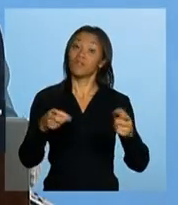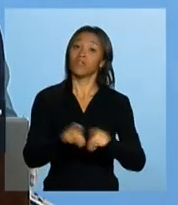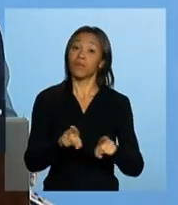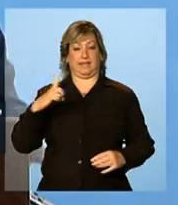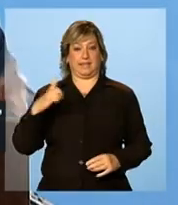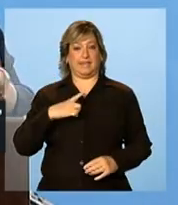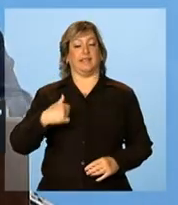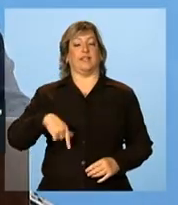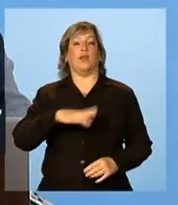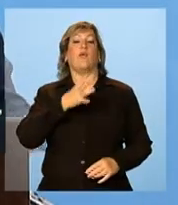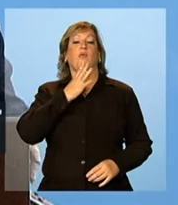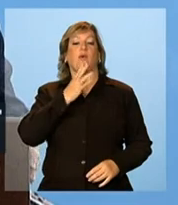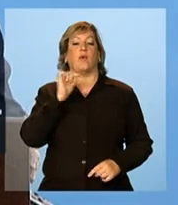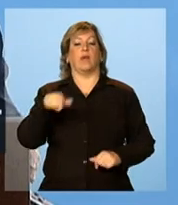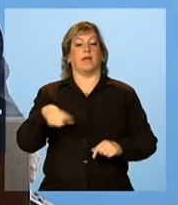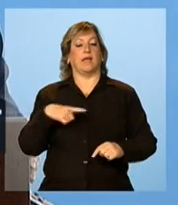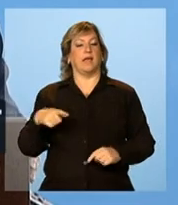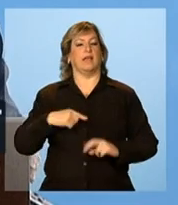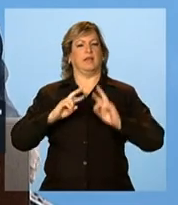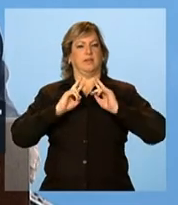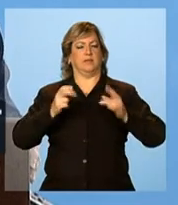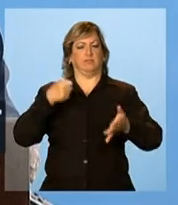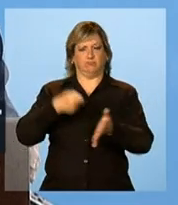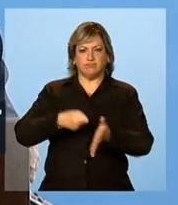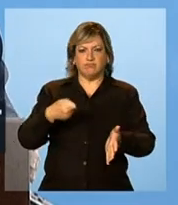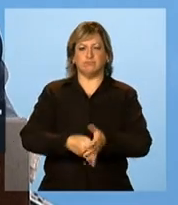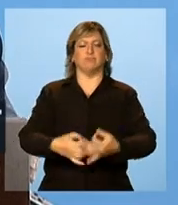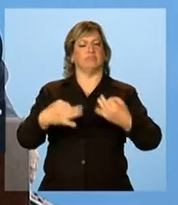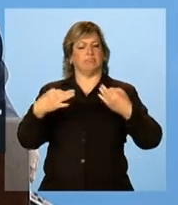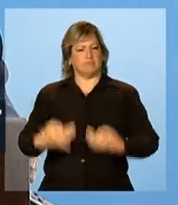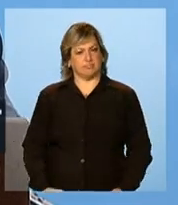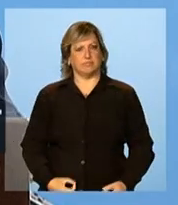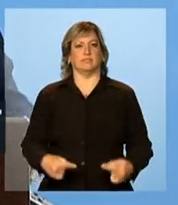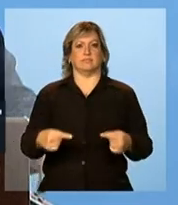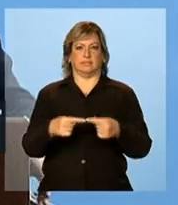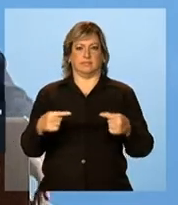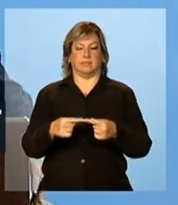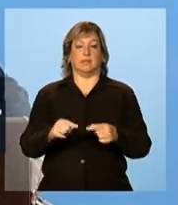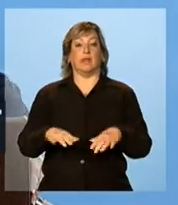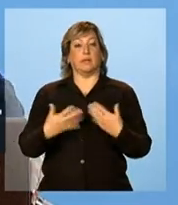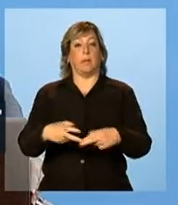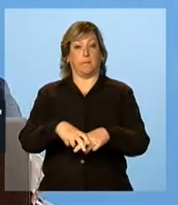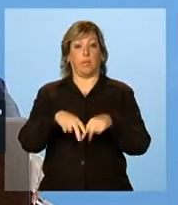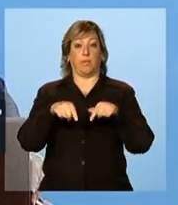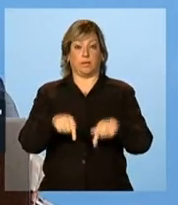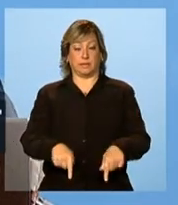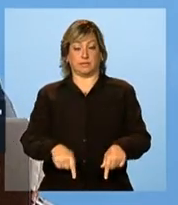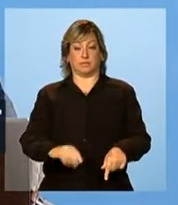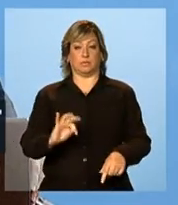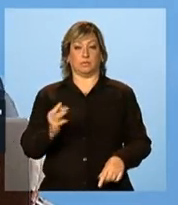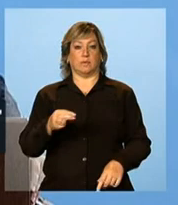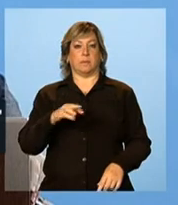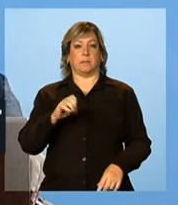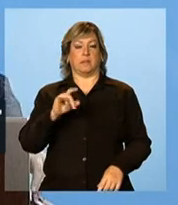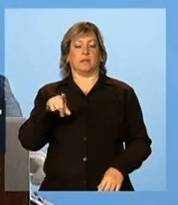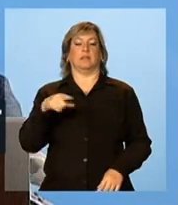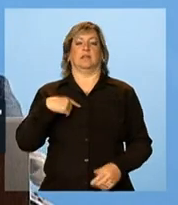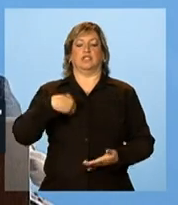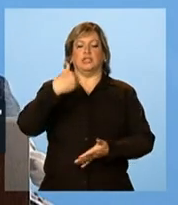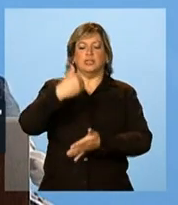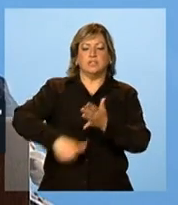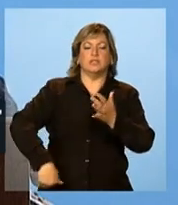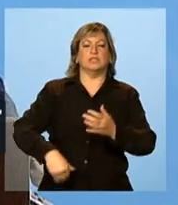reconhecer que as reivindicações são corretas e pertinentes. Por isso, as medidas de desoneração aqui